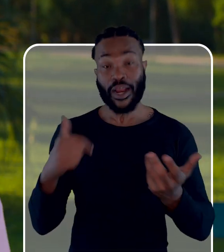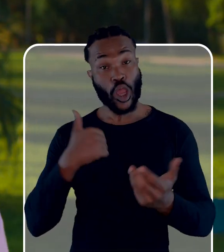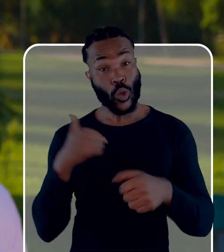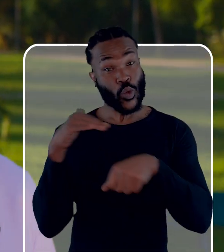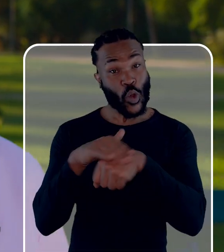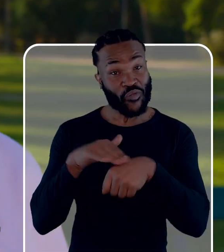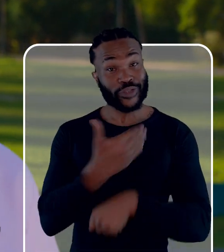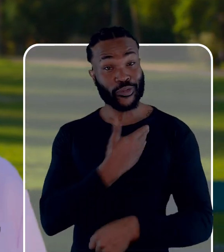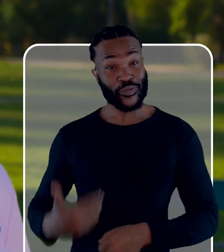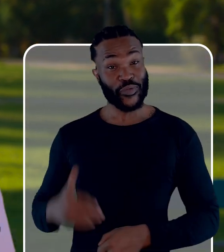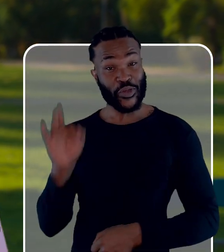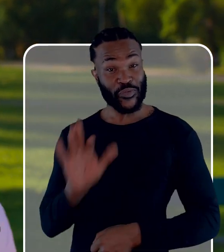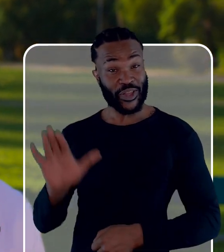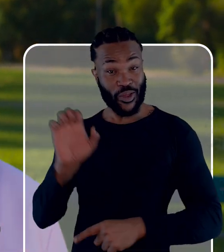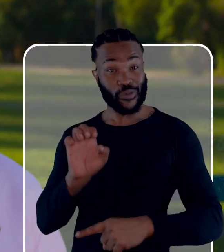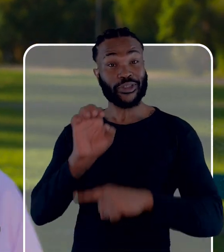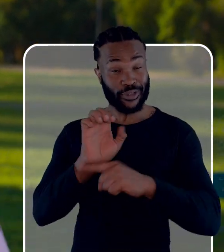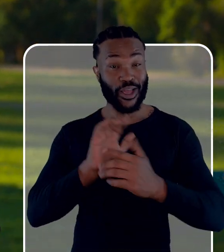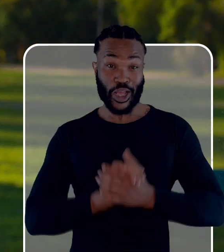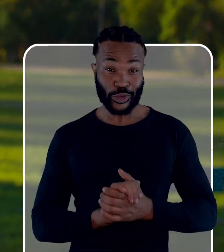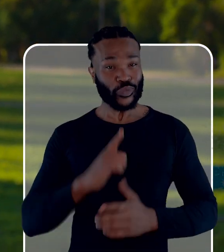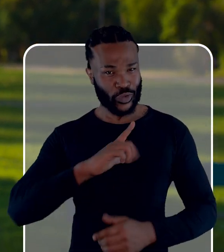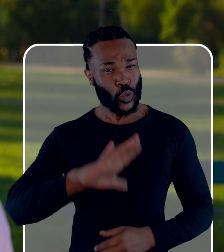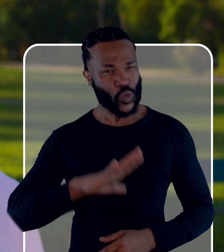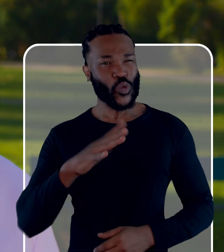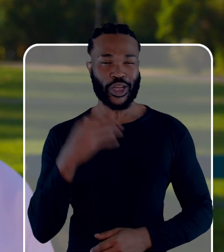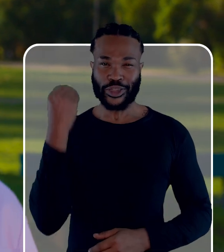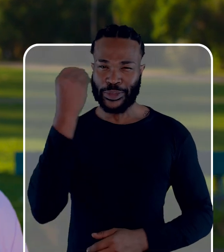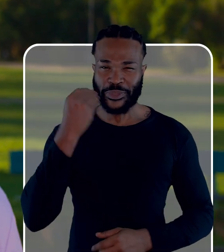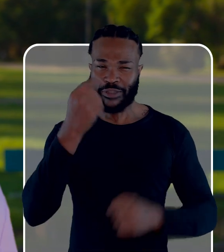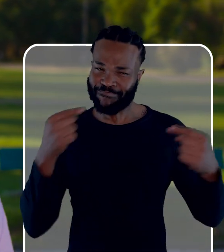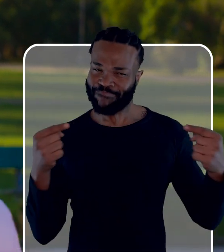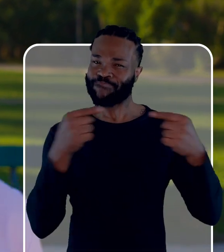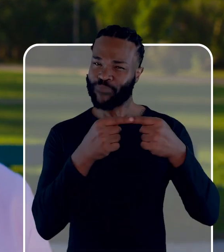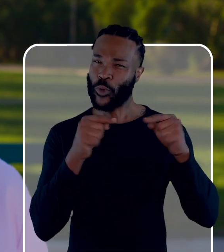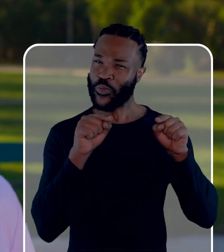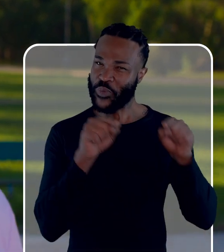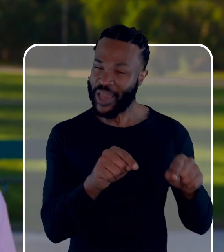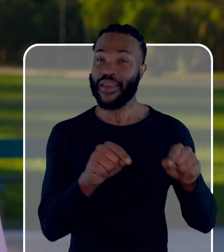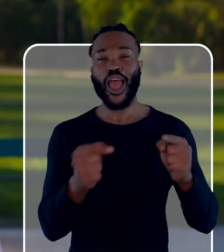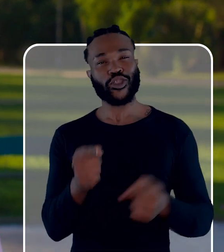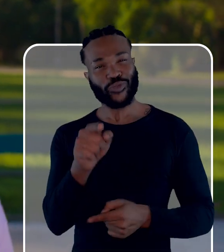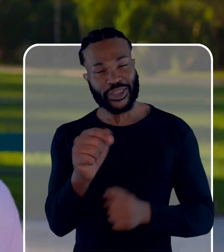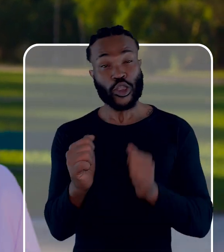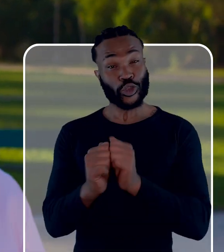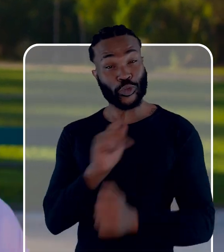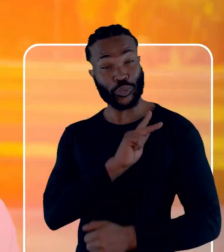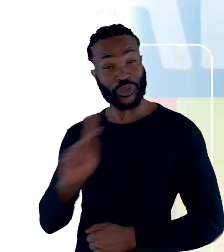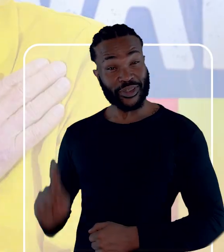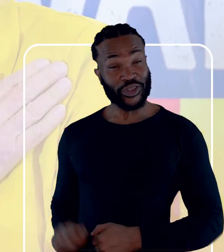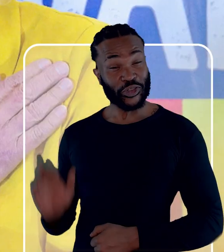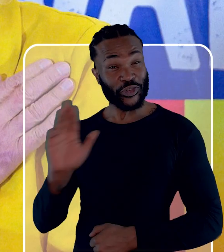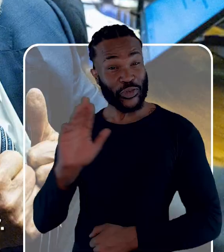Tenho diálogo com o governo federal e estadual. Tenho a garra e a experiência necessárias para o teu lado e ao